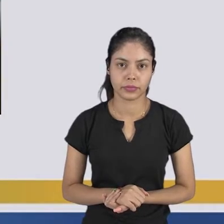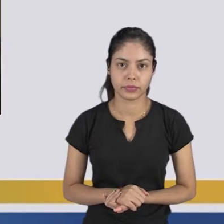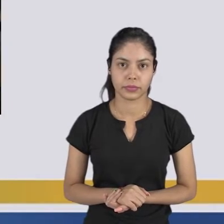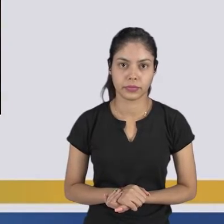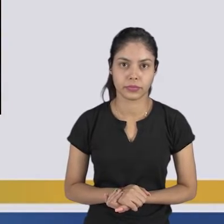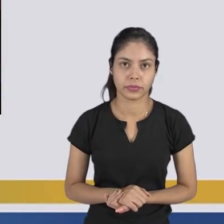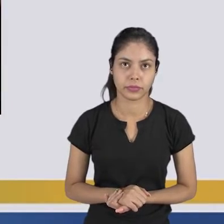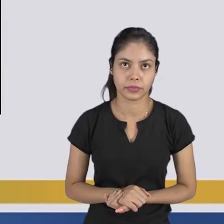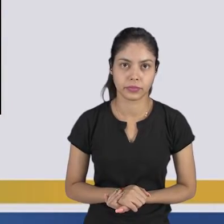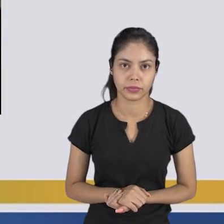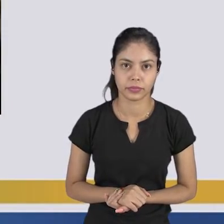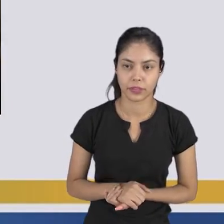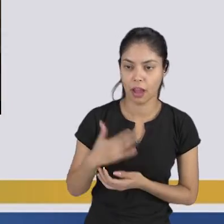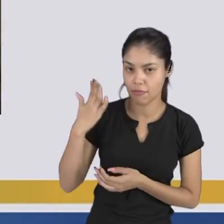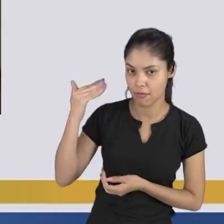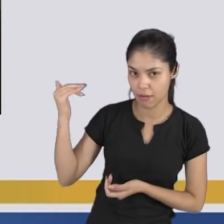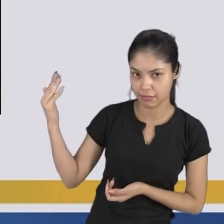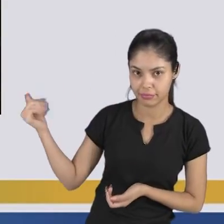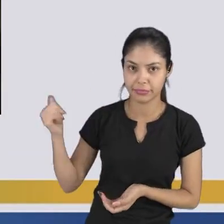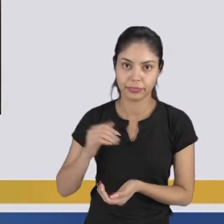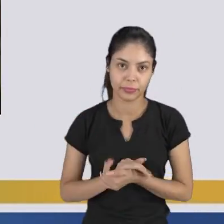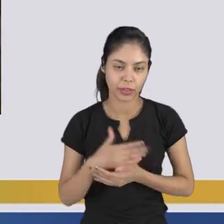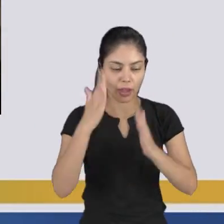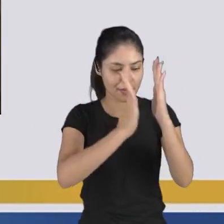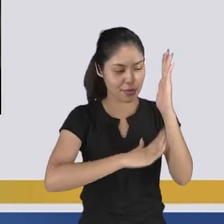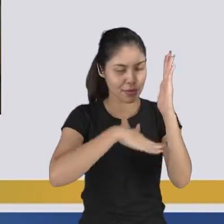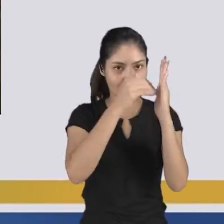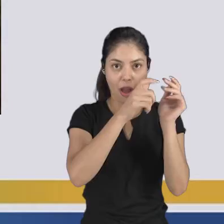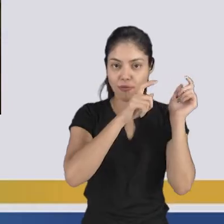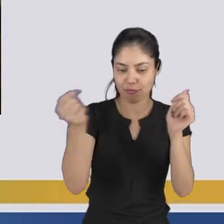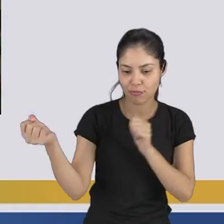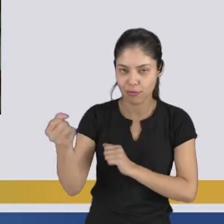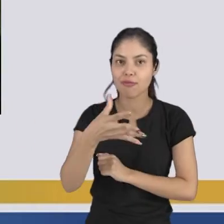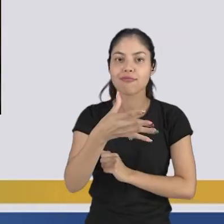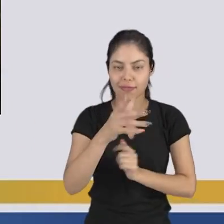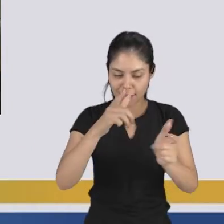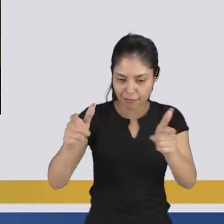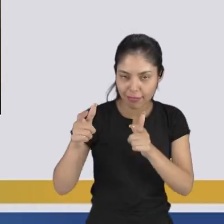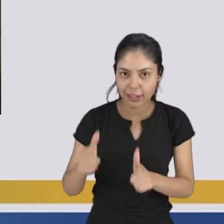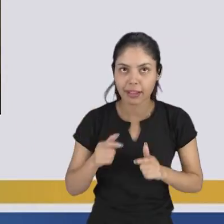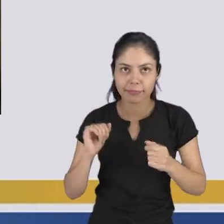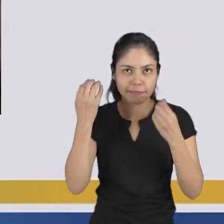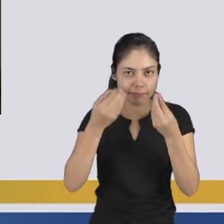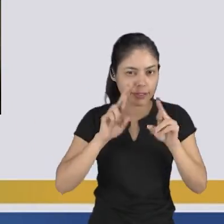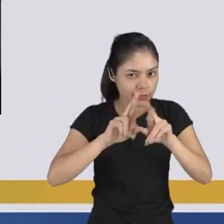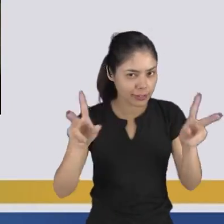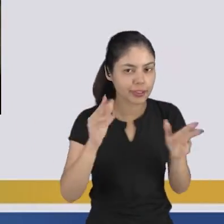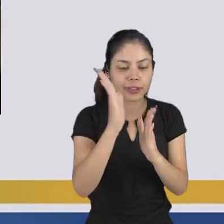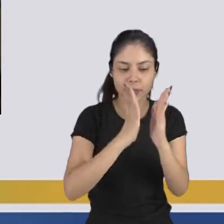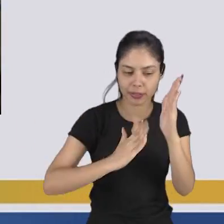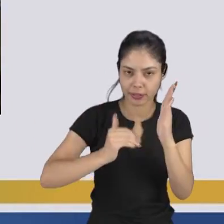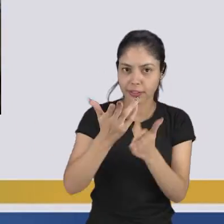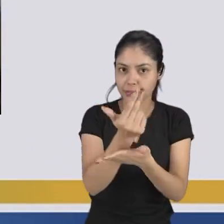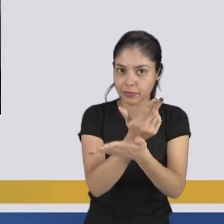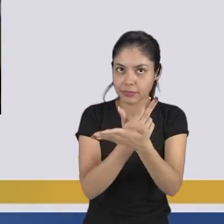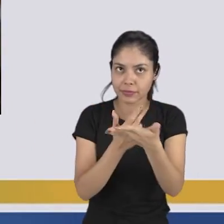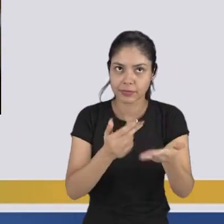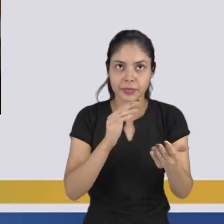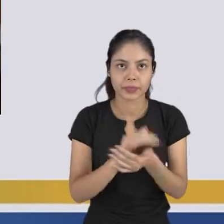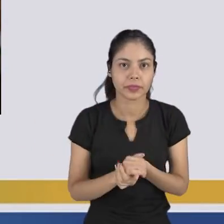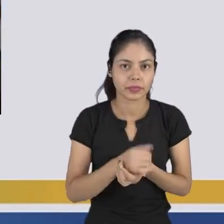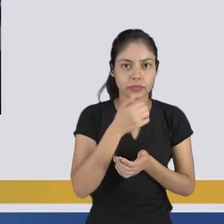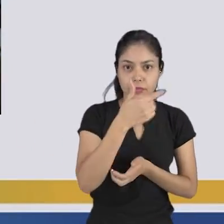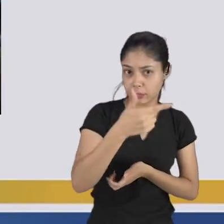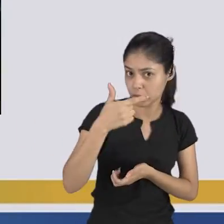Os fãs do pintor Van Gogh ganharam um novo local para admirar e experienciar suas obras. Inaugurada em 22